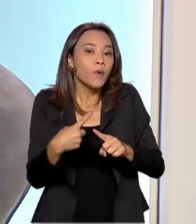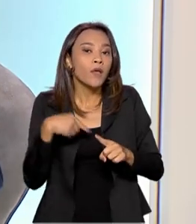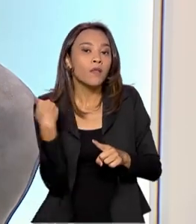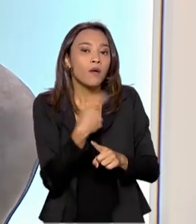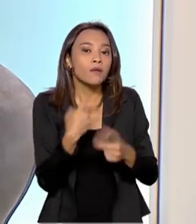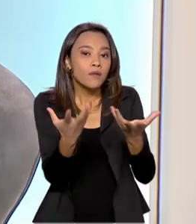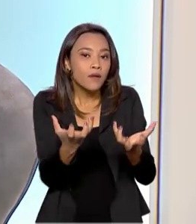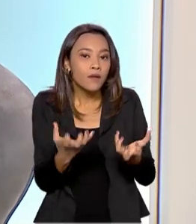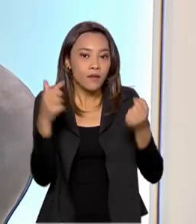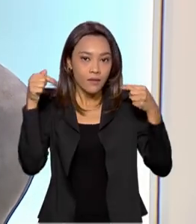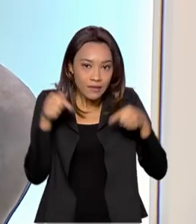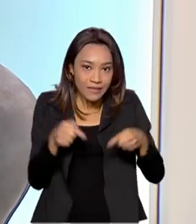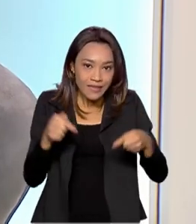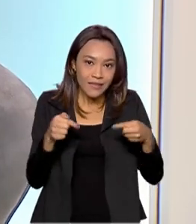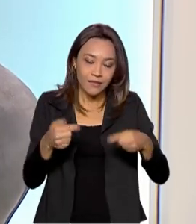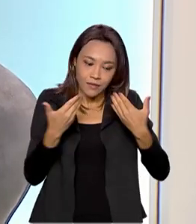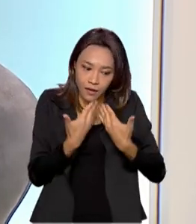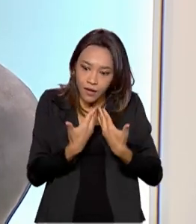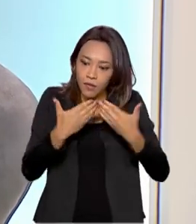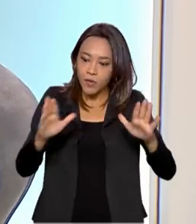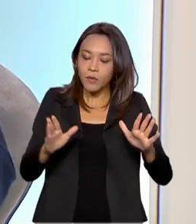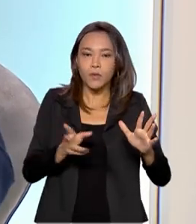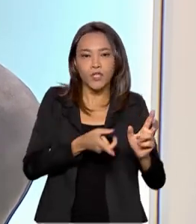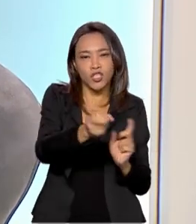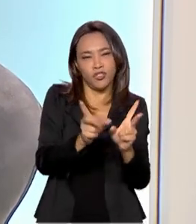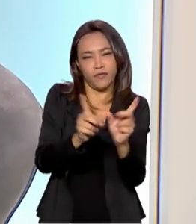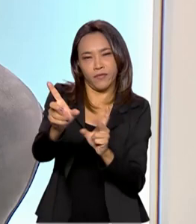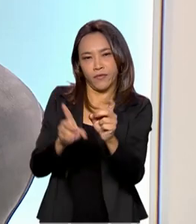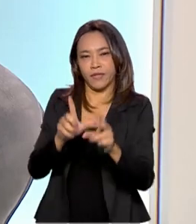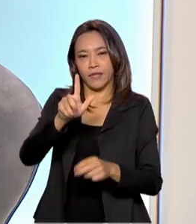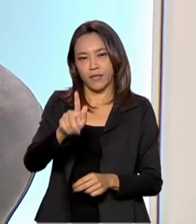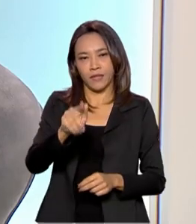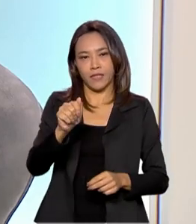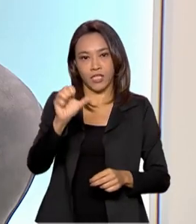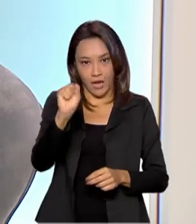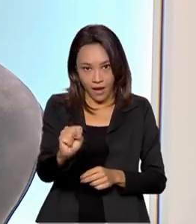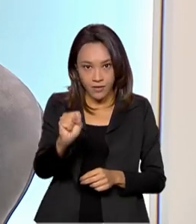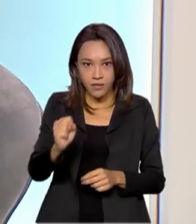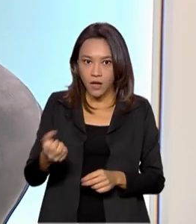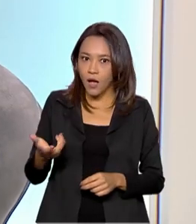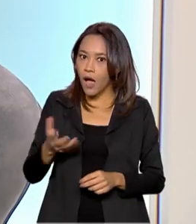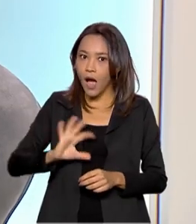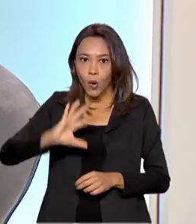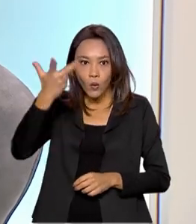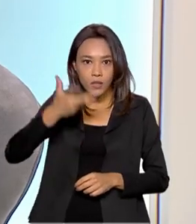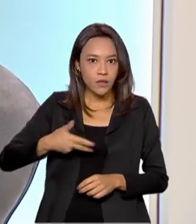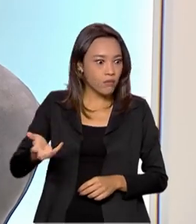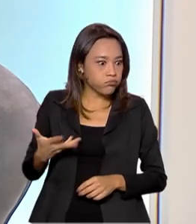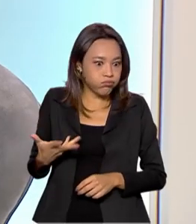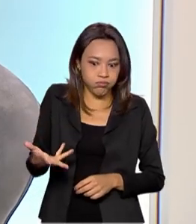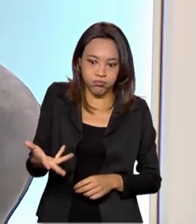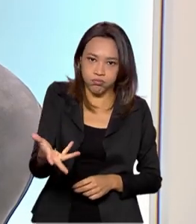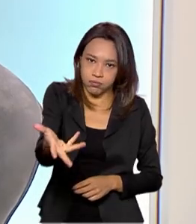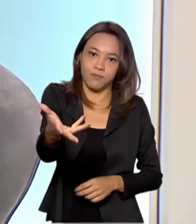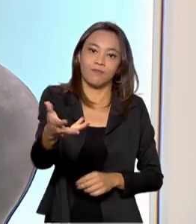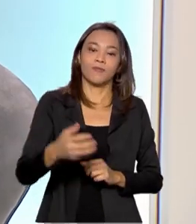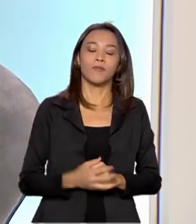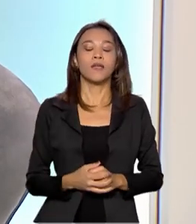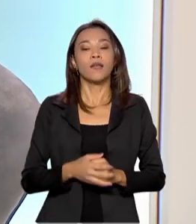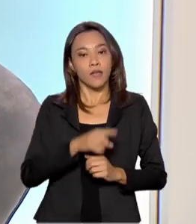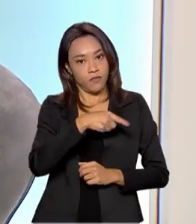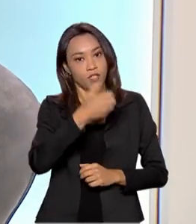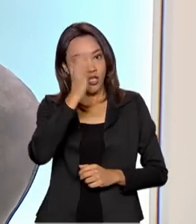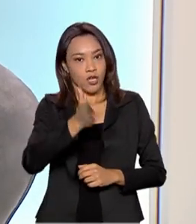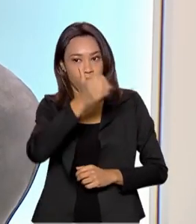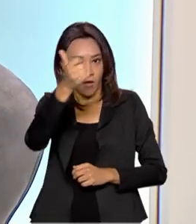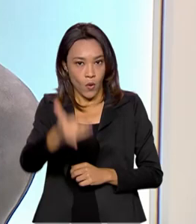essa abertura do mercado de gás natural no Brasil ocorra com a maior velocidade possível. E é como você falou, a nova